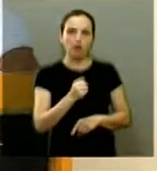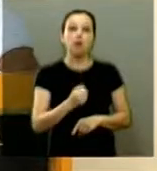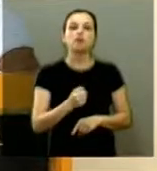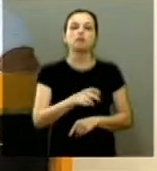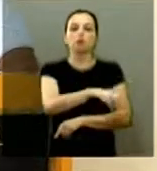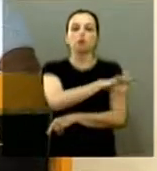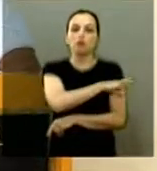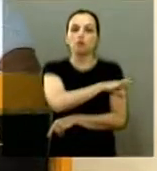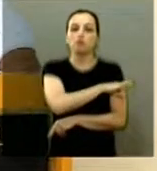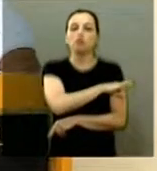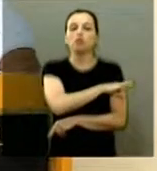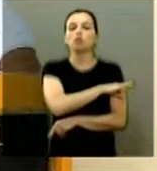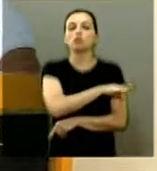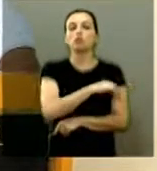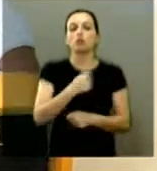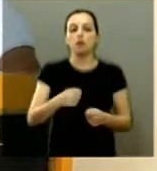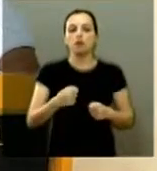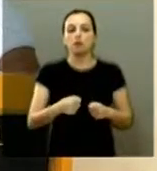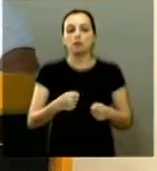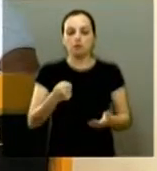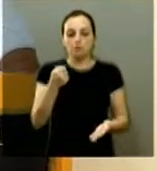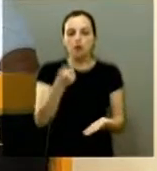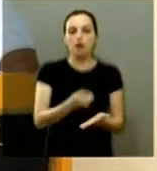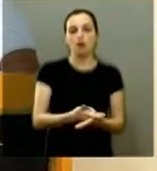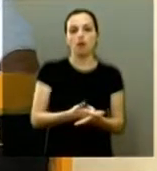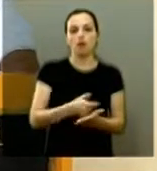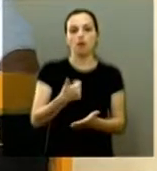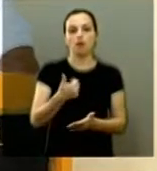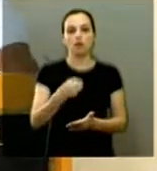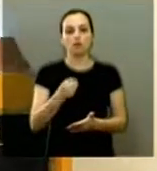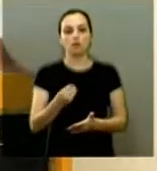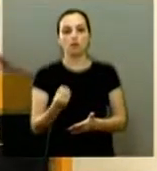pagar harmonização de 100 mil reais por danos morais